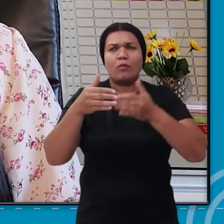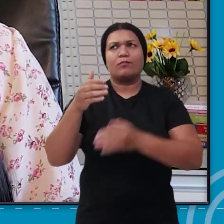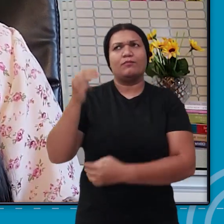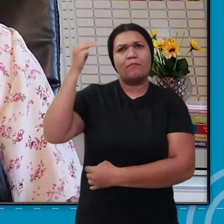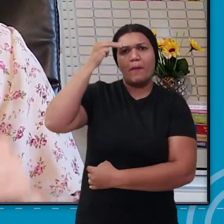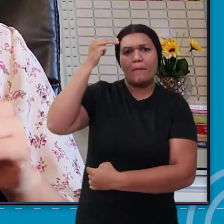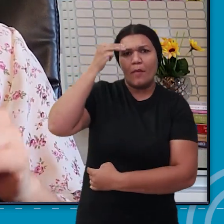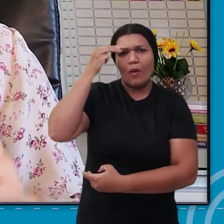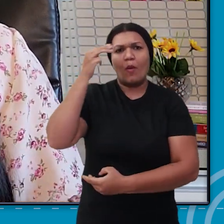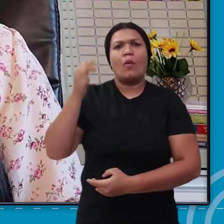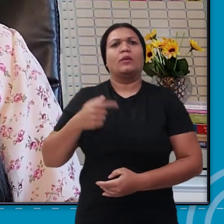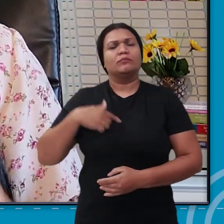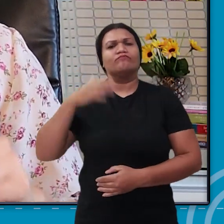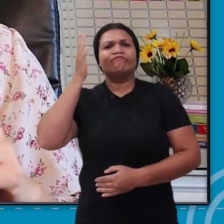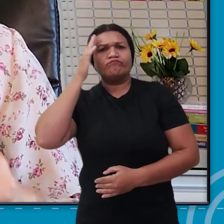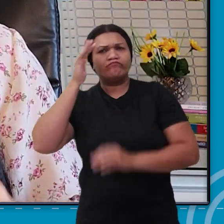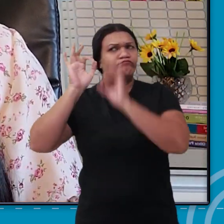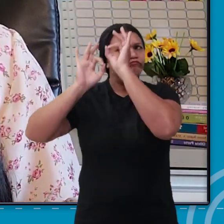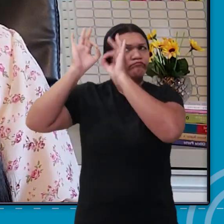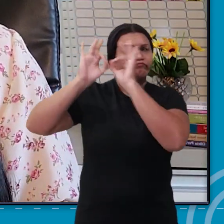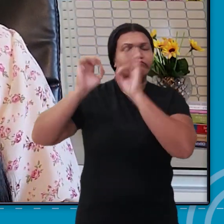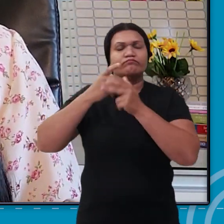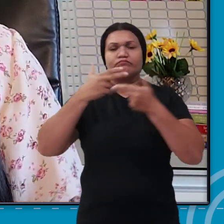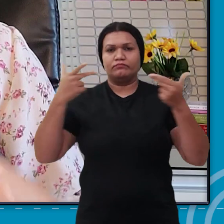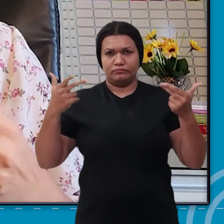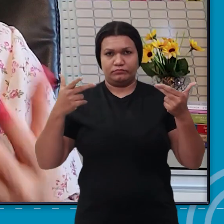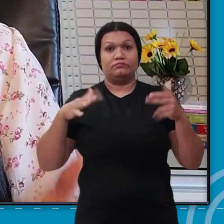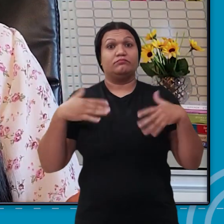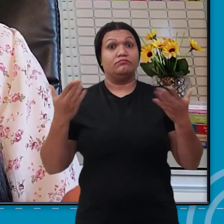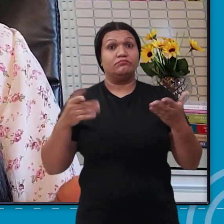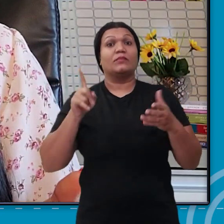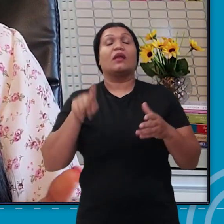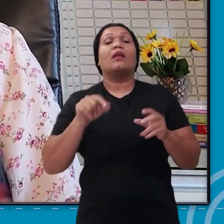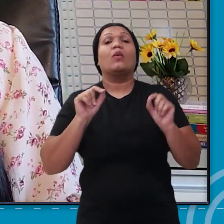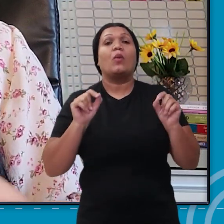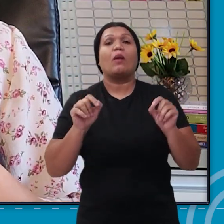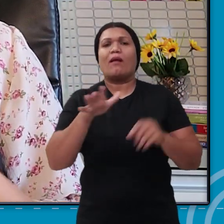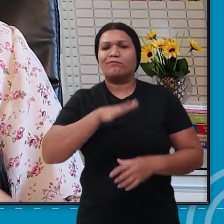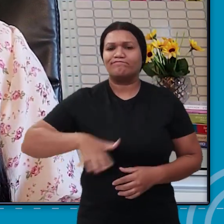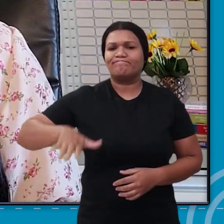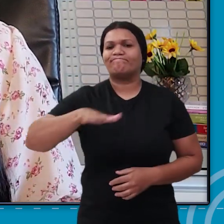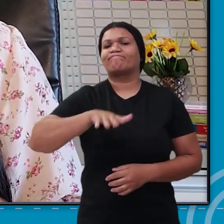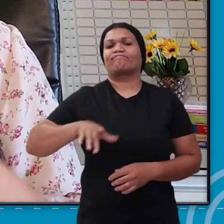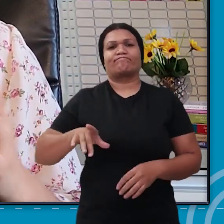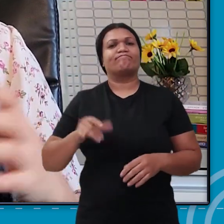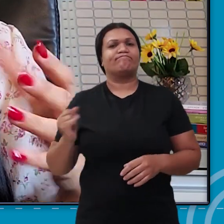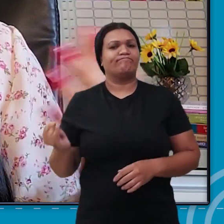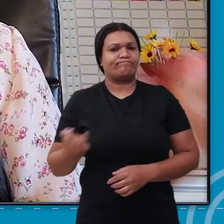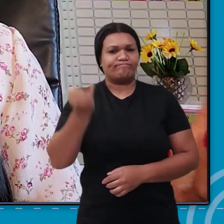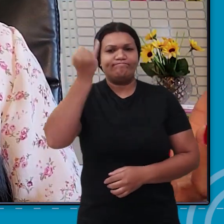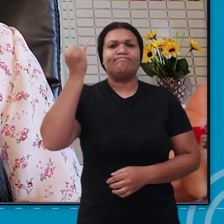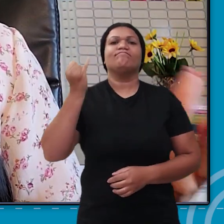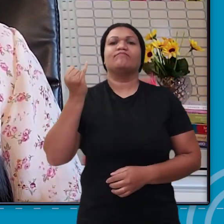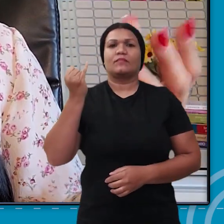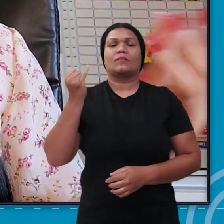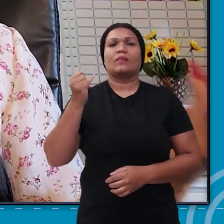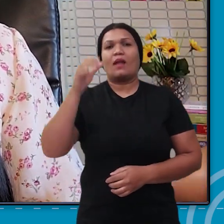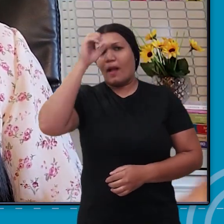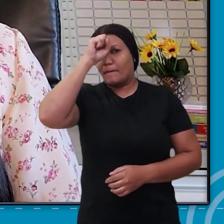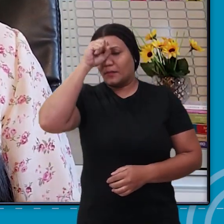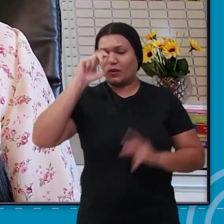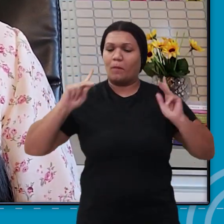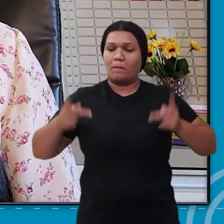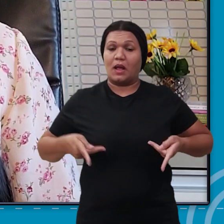concentração, pela memória, pelo raciocínio, ou seja, pela parte essencial da